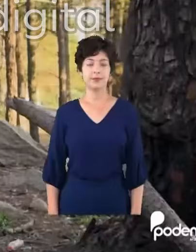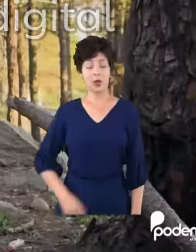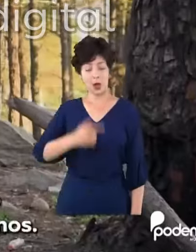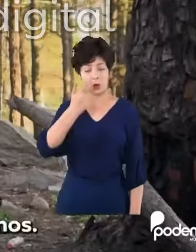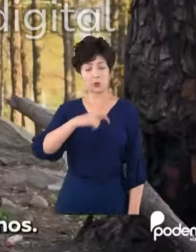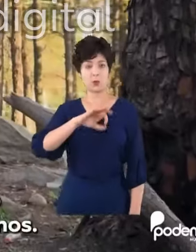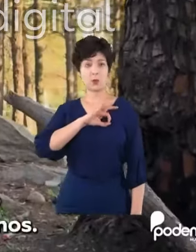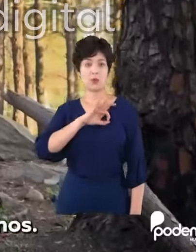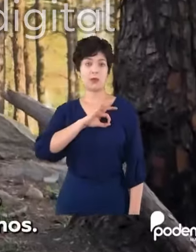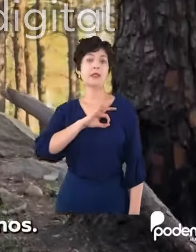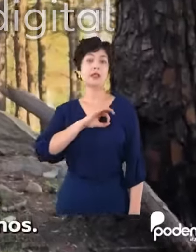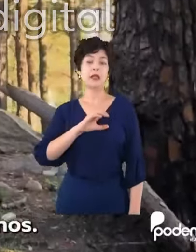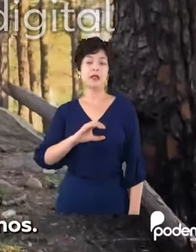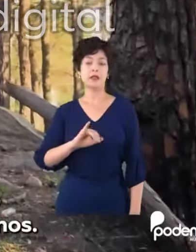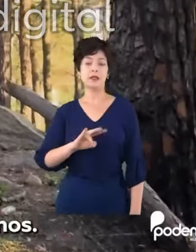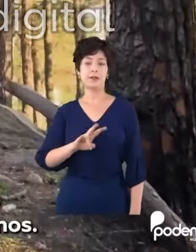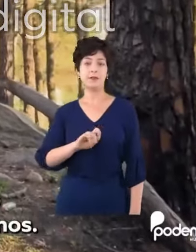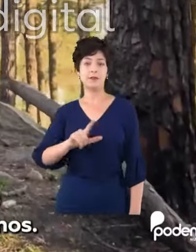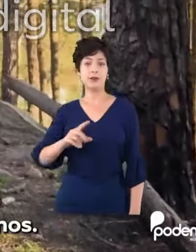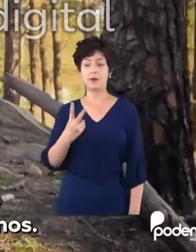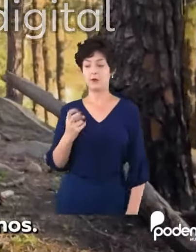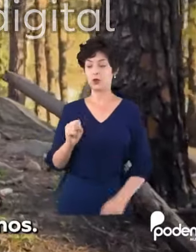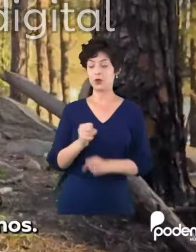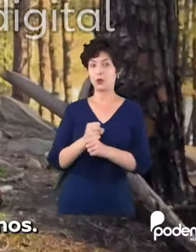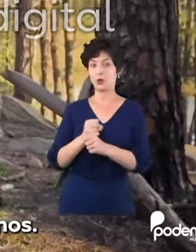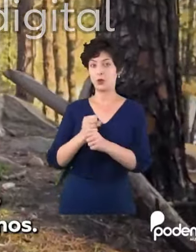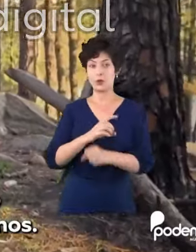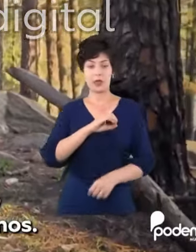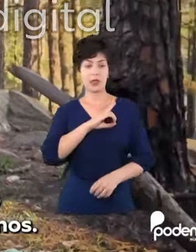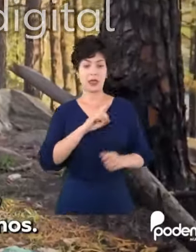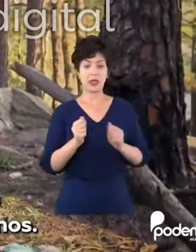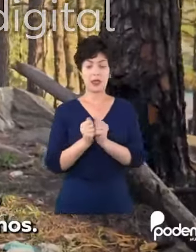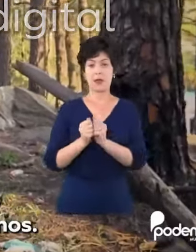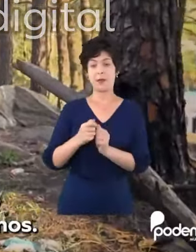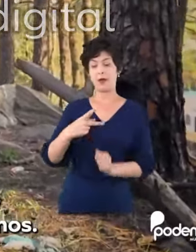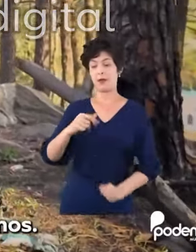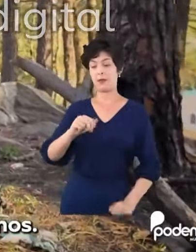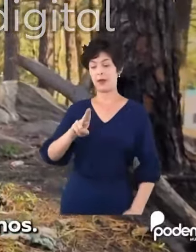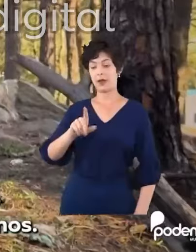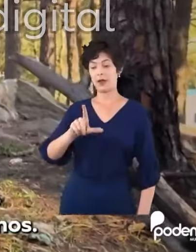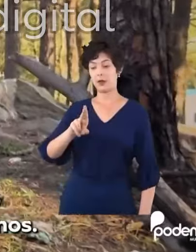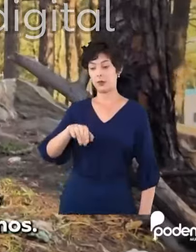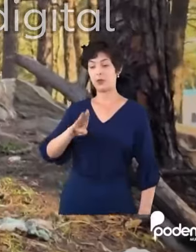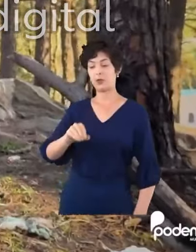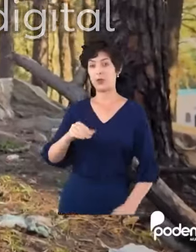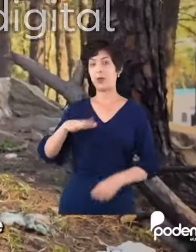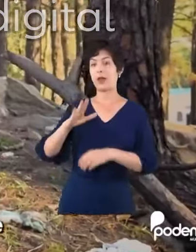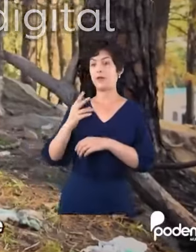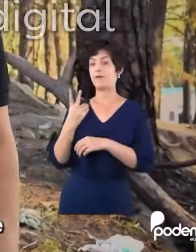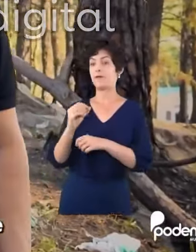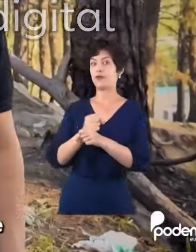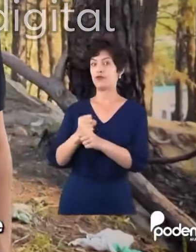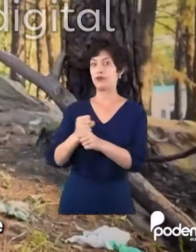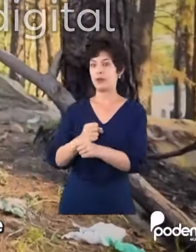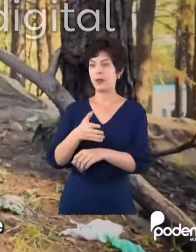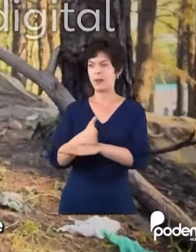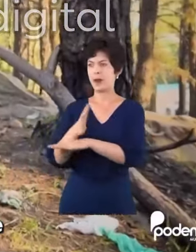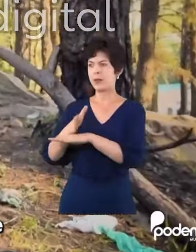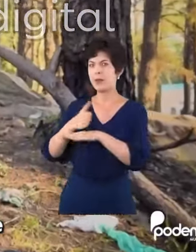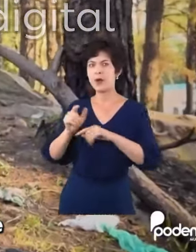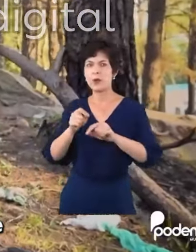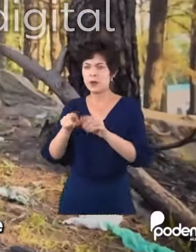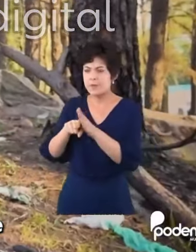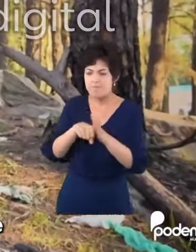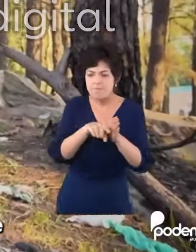Sou policial civil há 28 anos e trabalho com o delegado Palumbo há mais de 20 anos. Participei de diversas